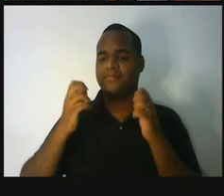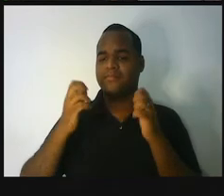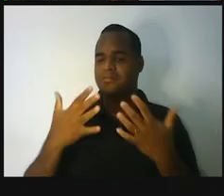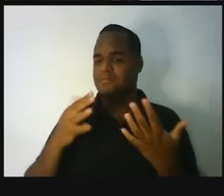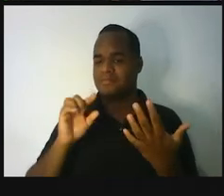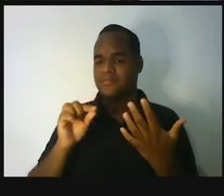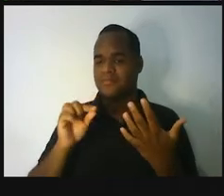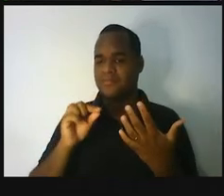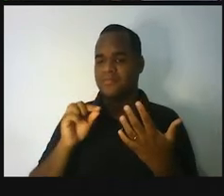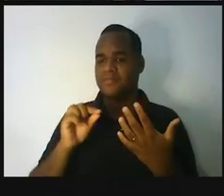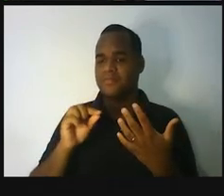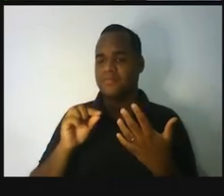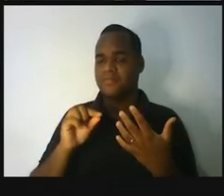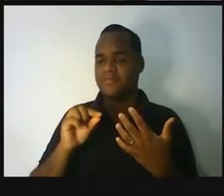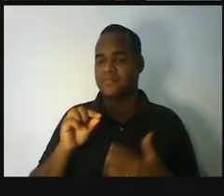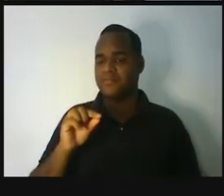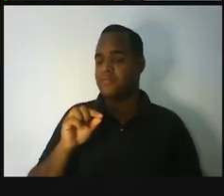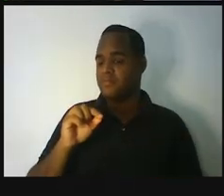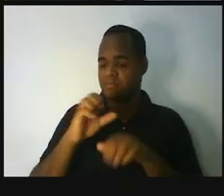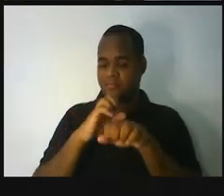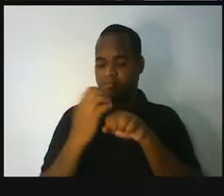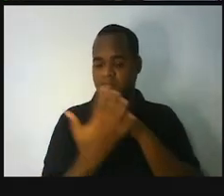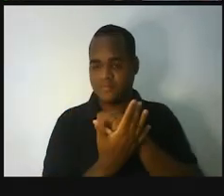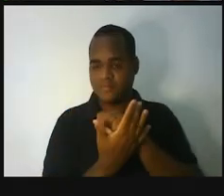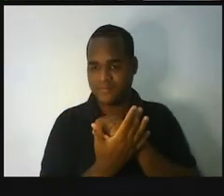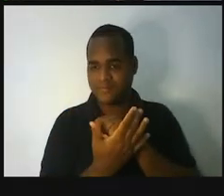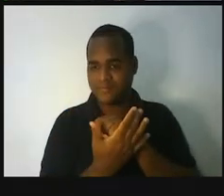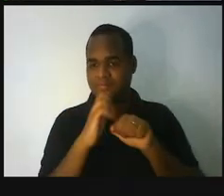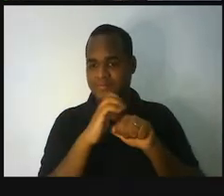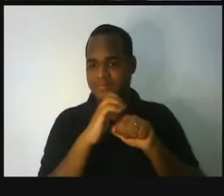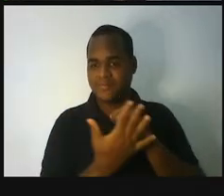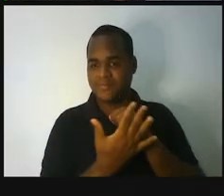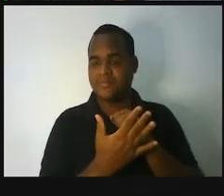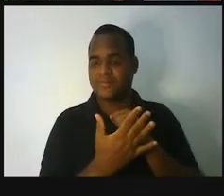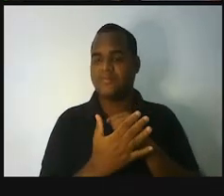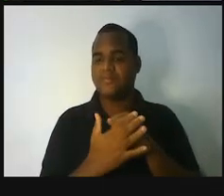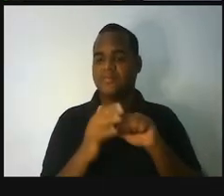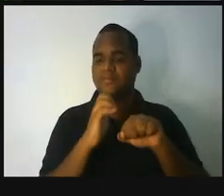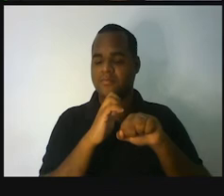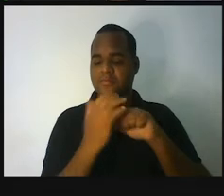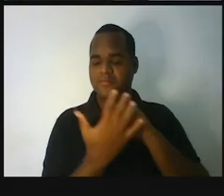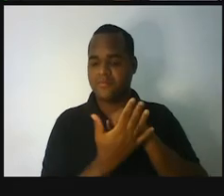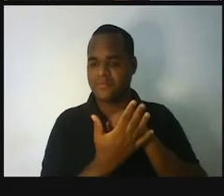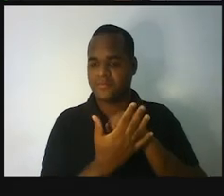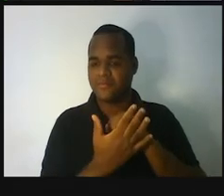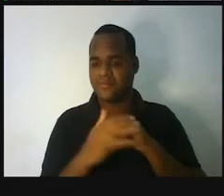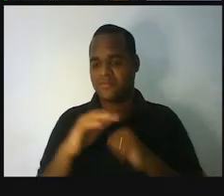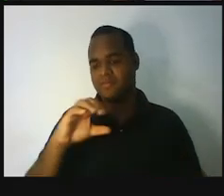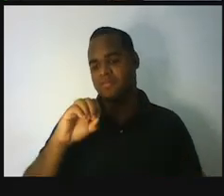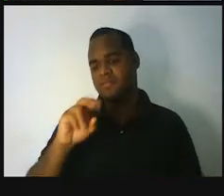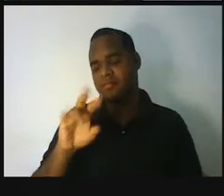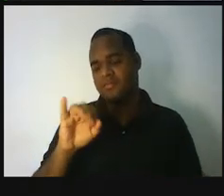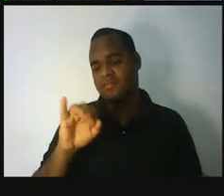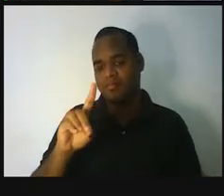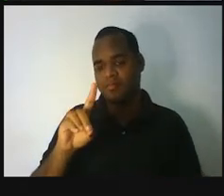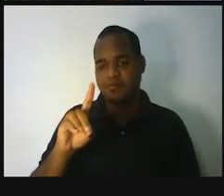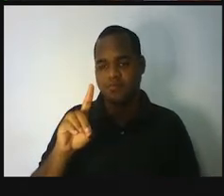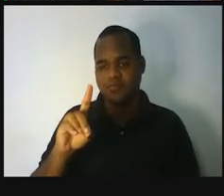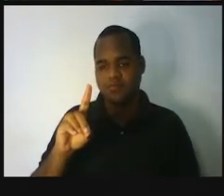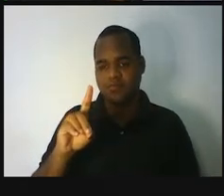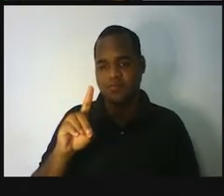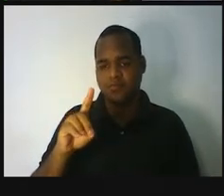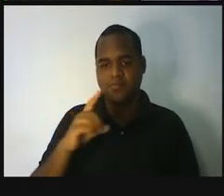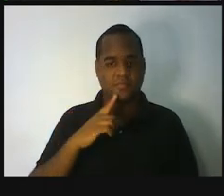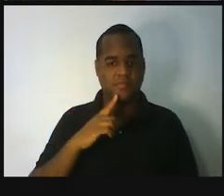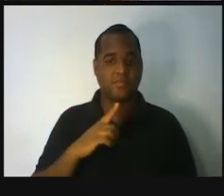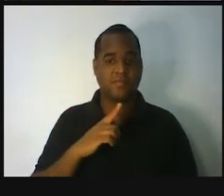A pandemia do coronavírus, a pandemia, na verdade, é até redundante falar isso, mas essa